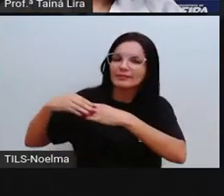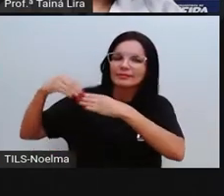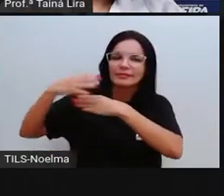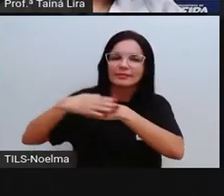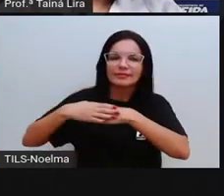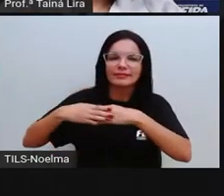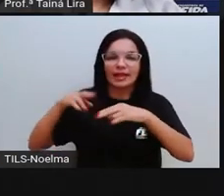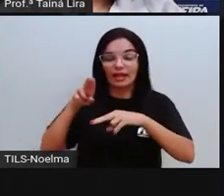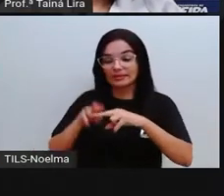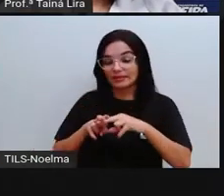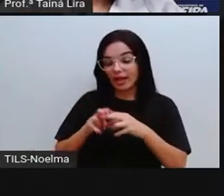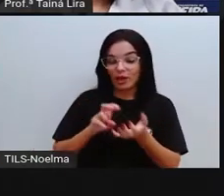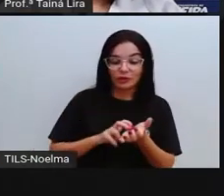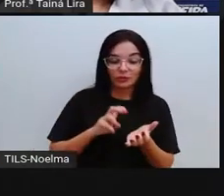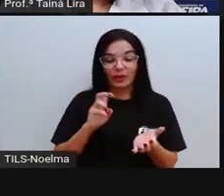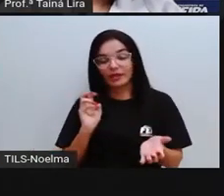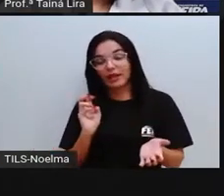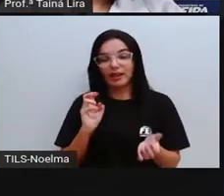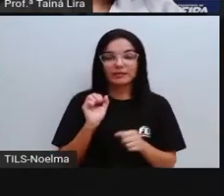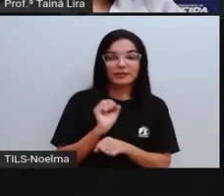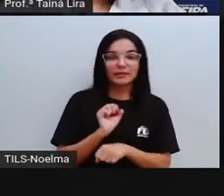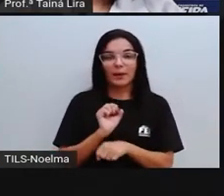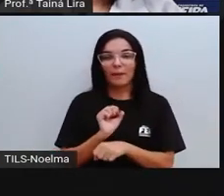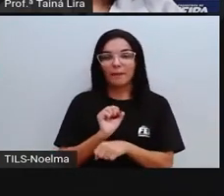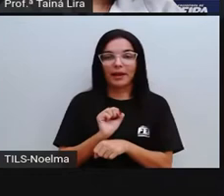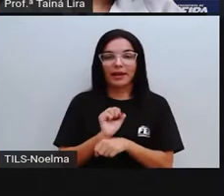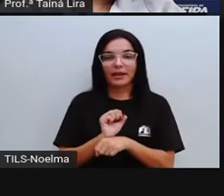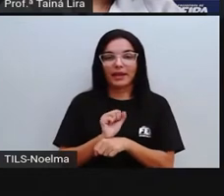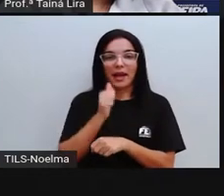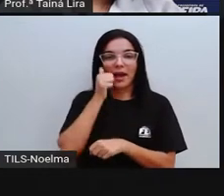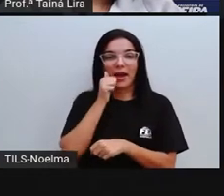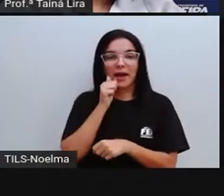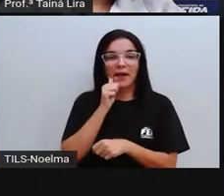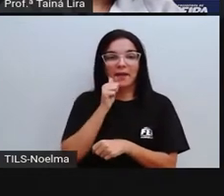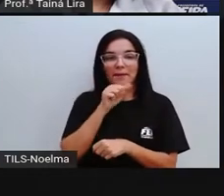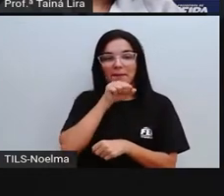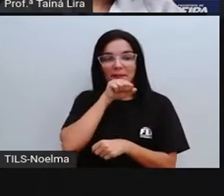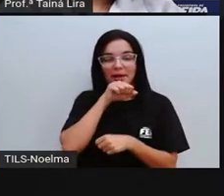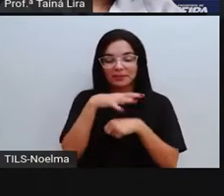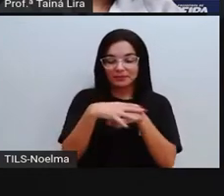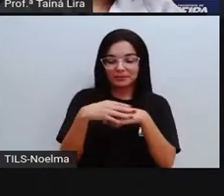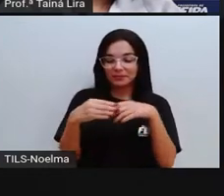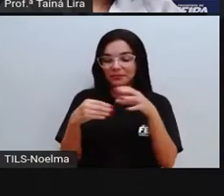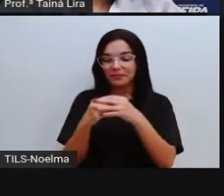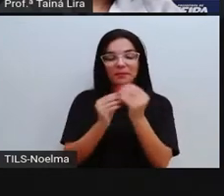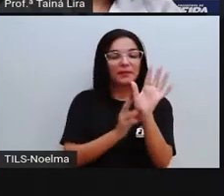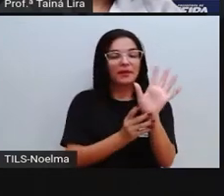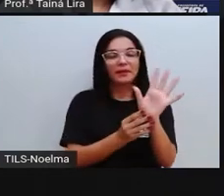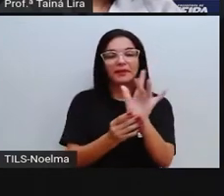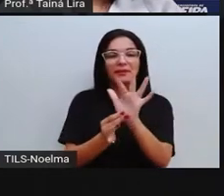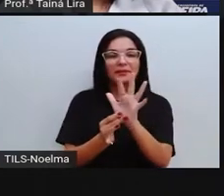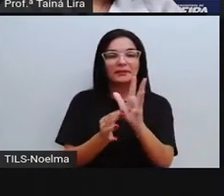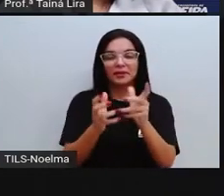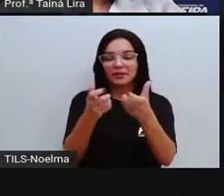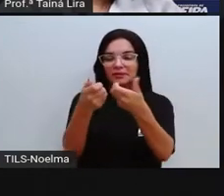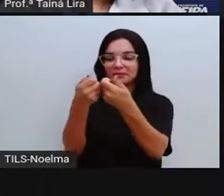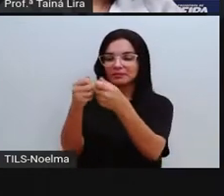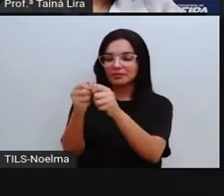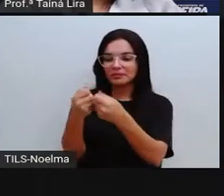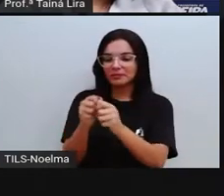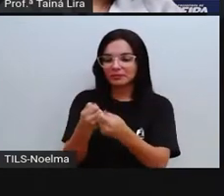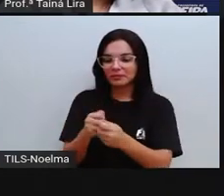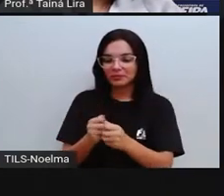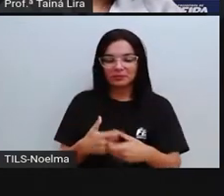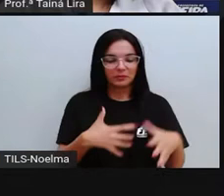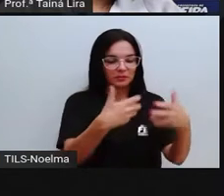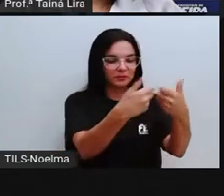Sentadinha de manhã, esperando as mãos carinhosas que escovam as tranças para o dia e a